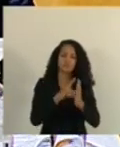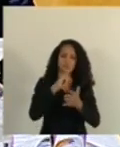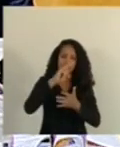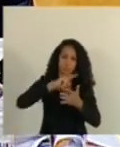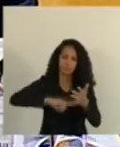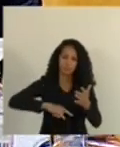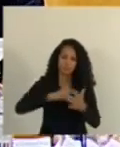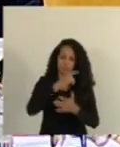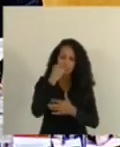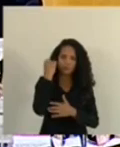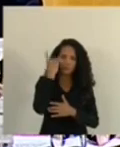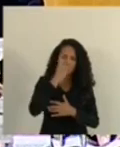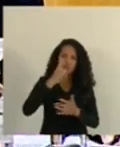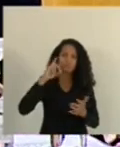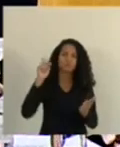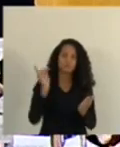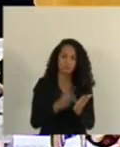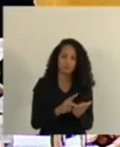oficice.